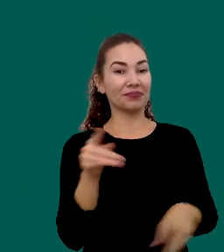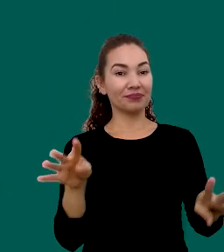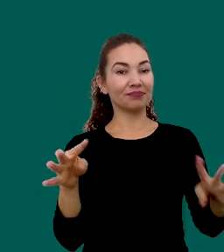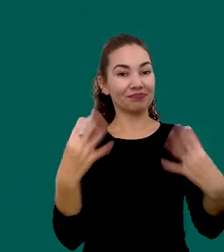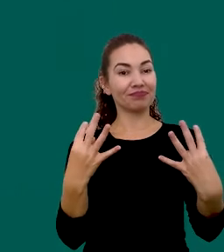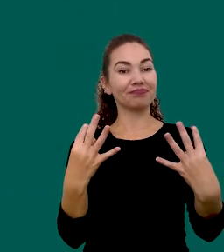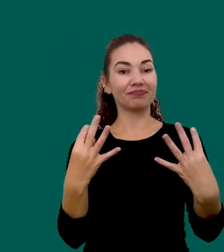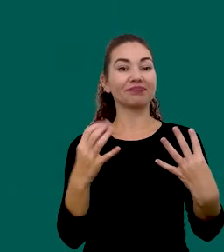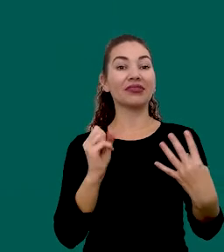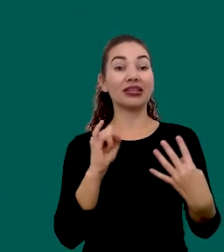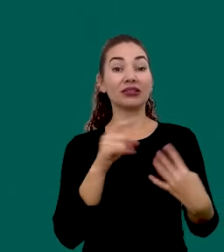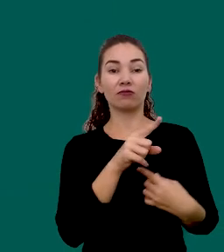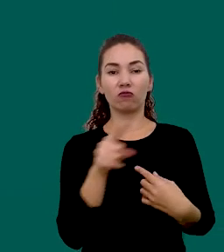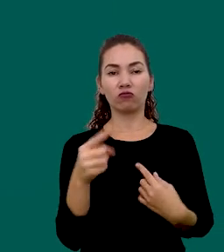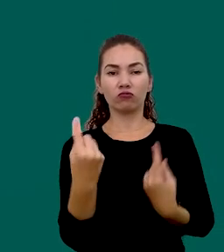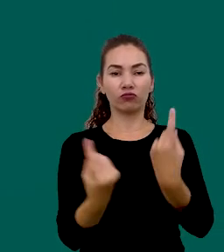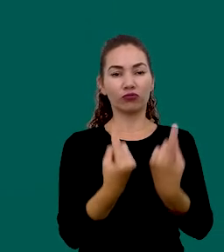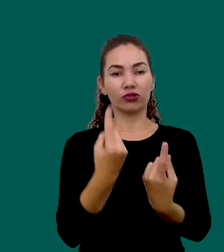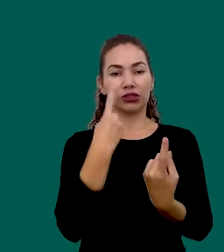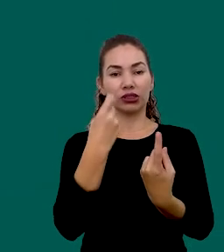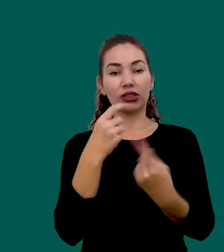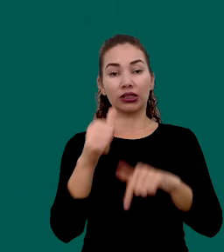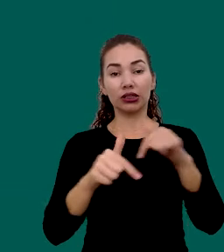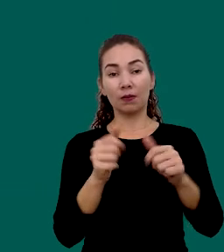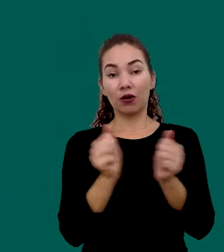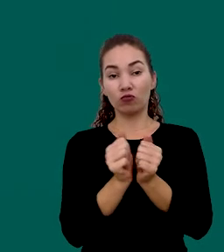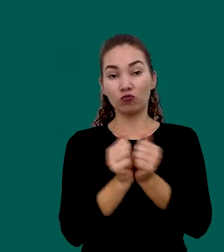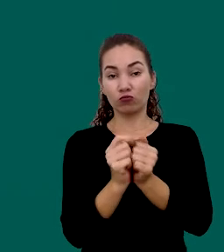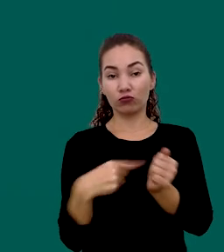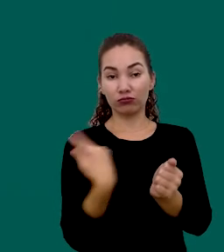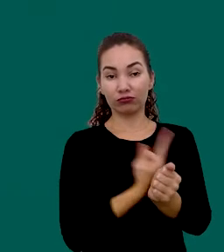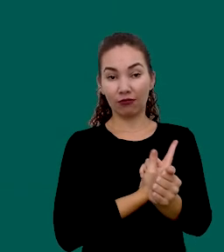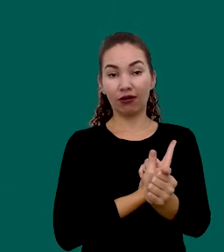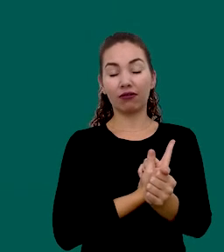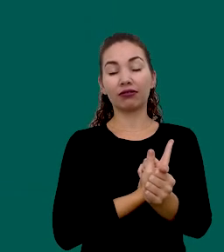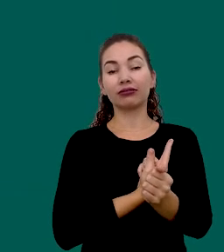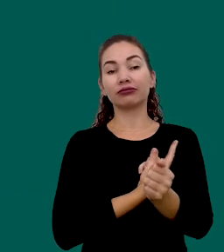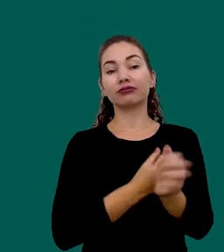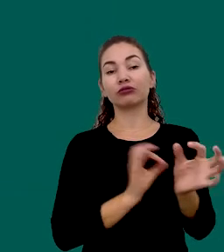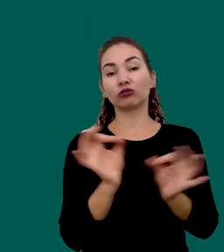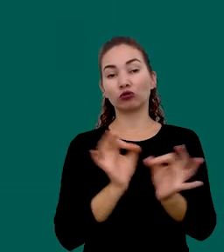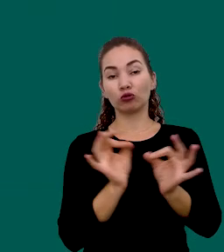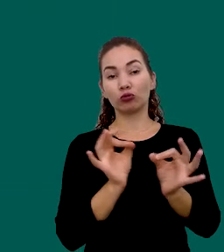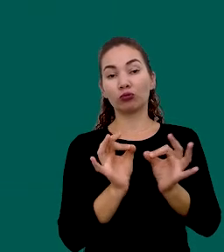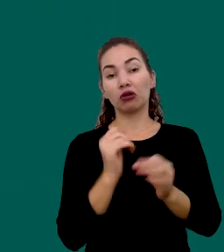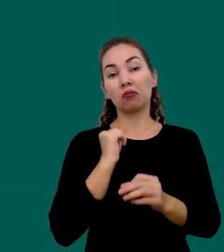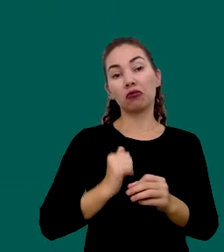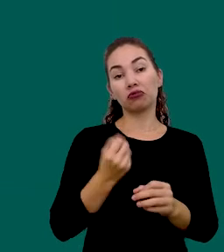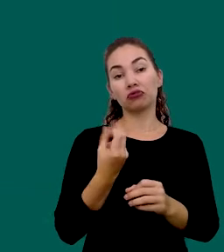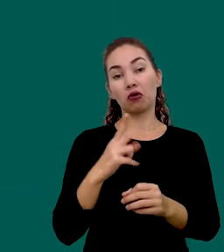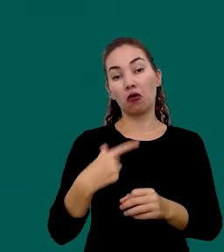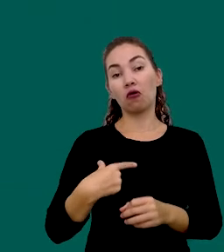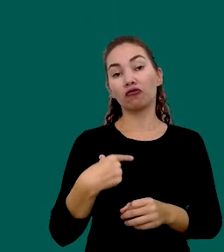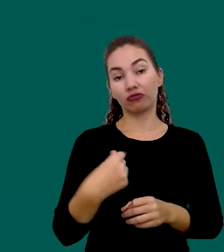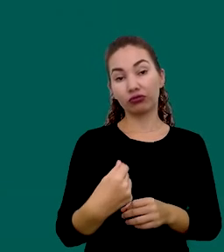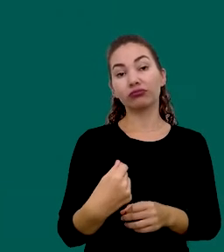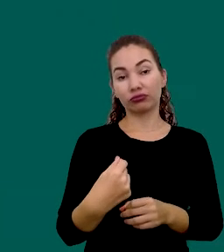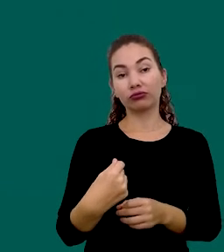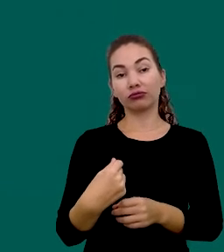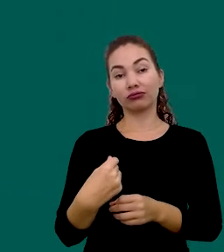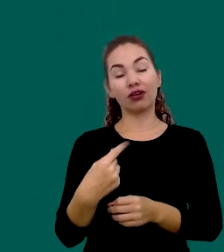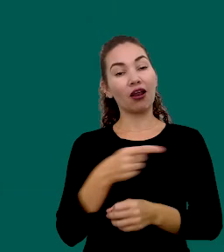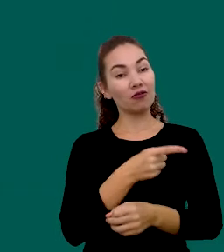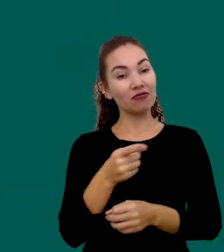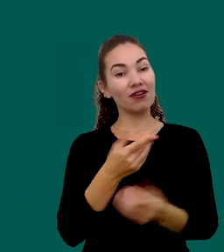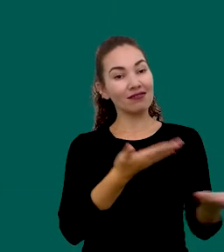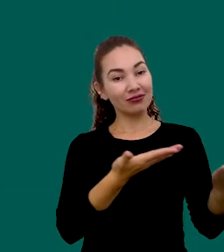Se alguém tiver interesse Em atuar conosco No projeto Enquanto bolsista ou voluntário Sinta-se